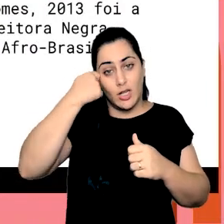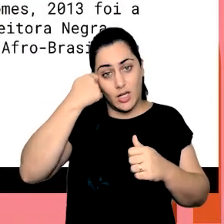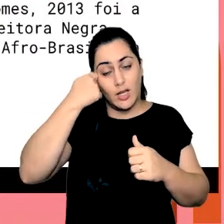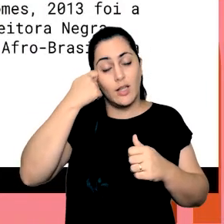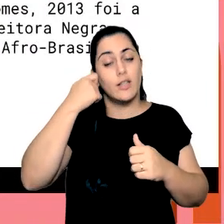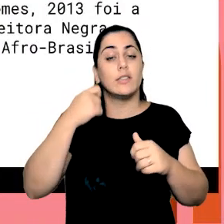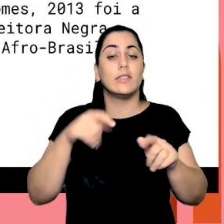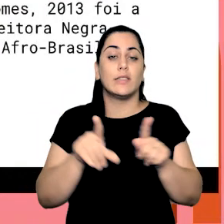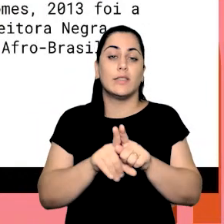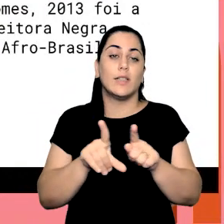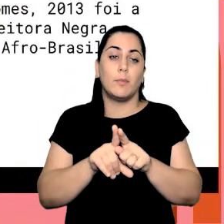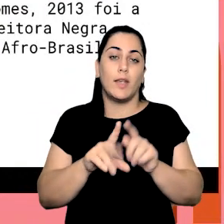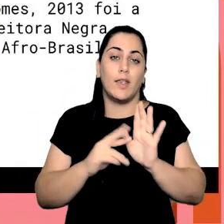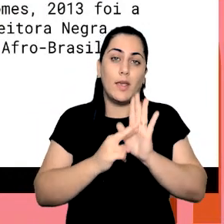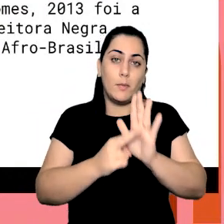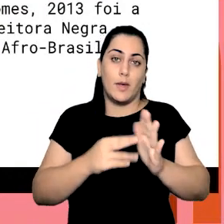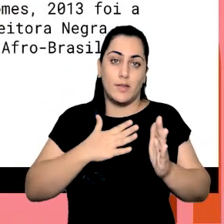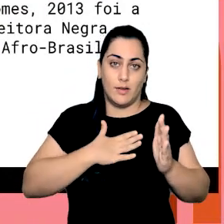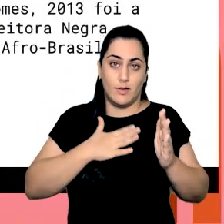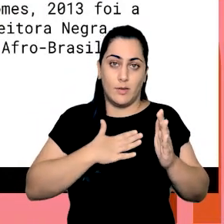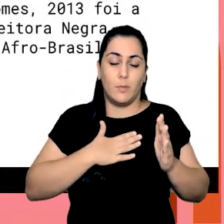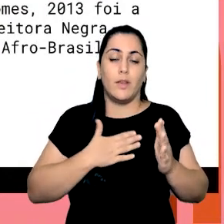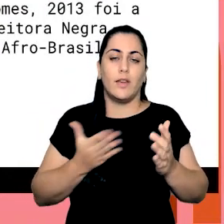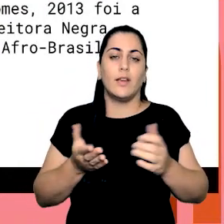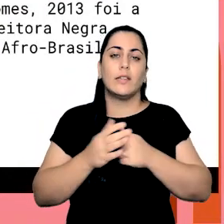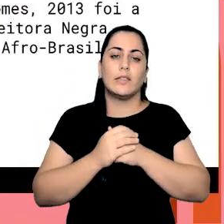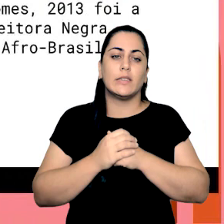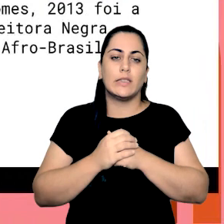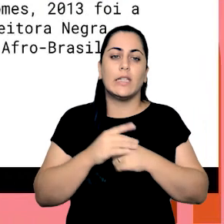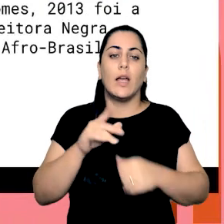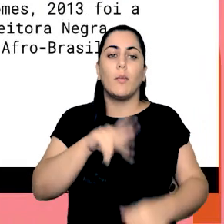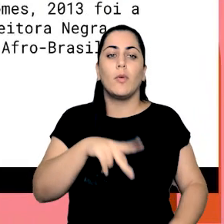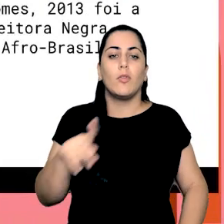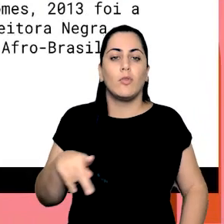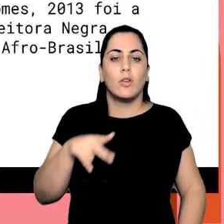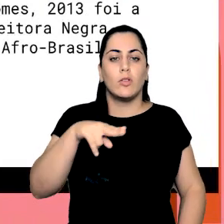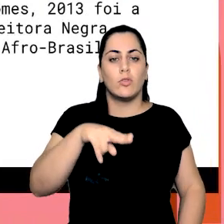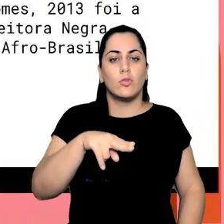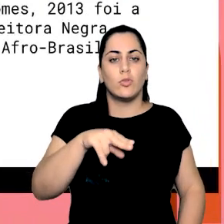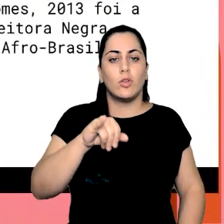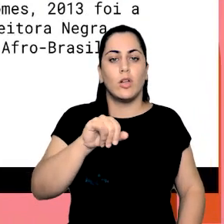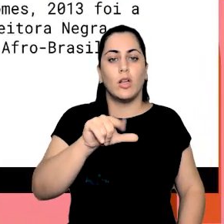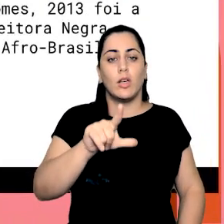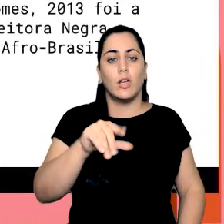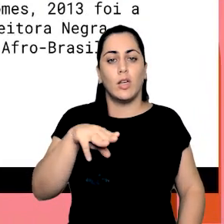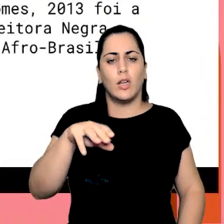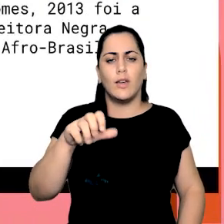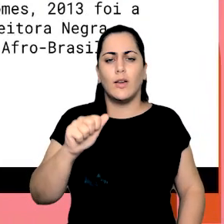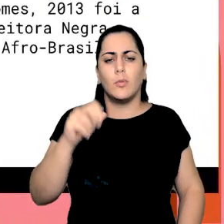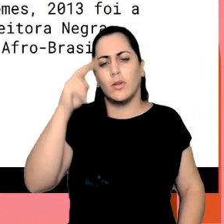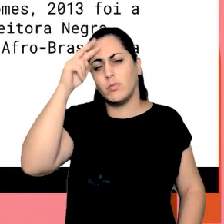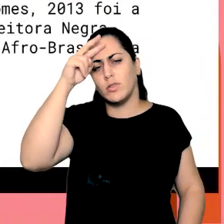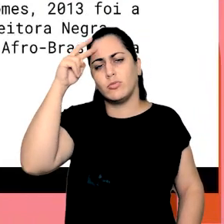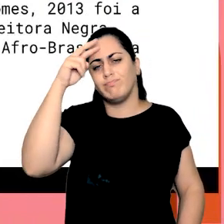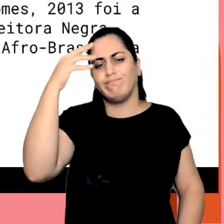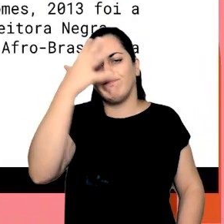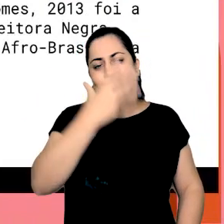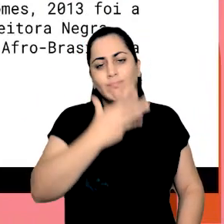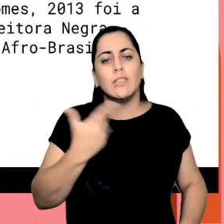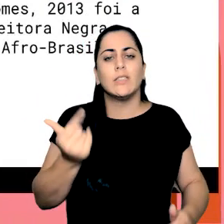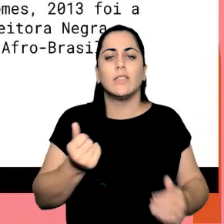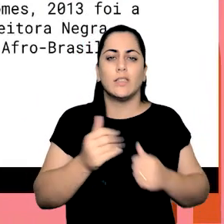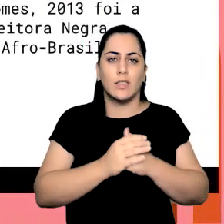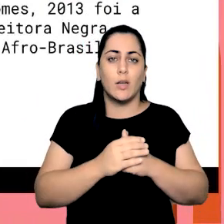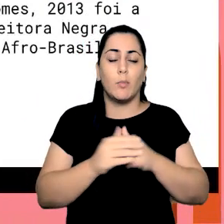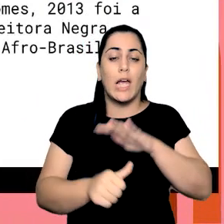negras, que é o que me representa hoje. A gente tem a professora Nilma Dina Gomes, que tem uma trajetória incrível, que foi a primeira reitora mulher